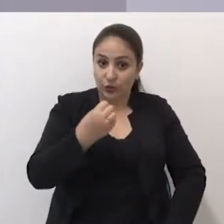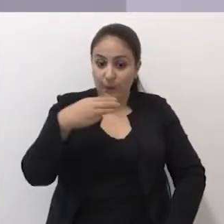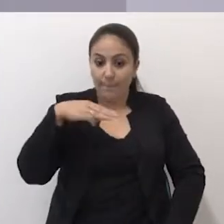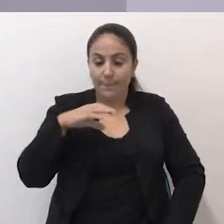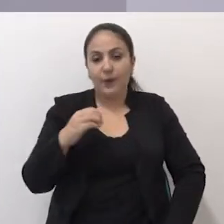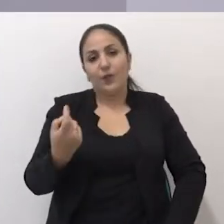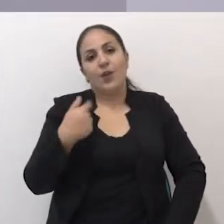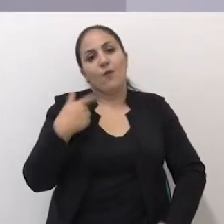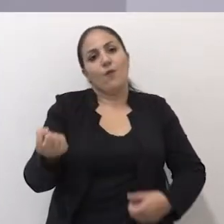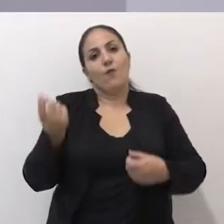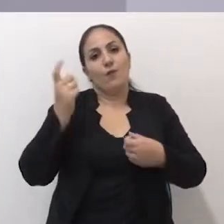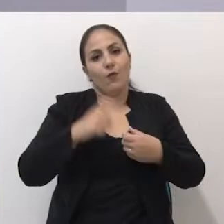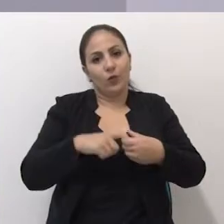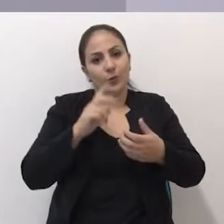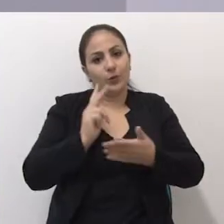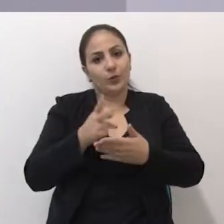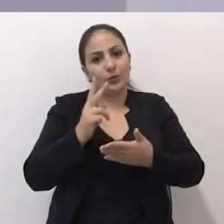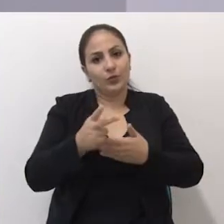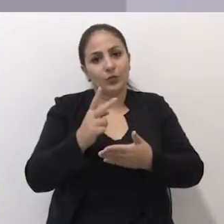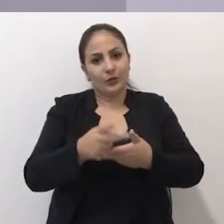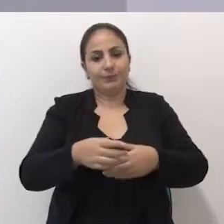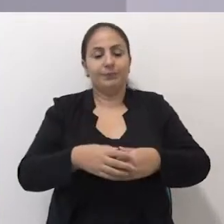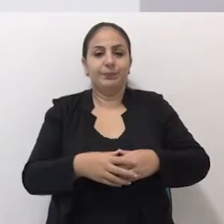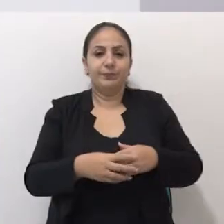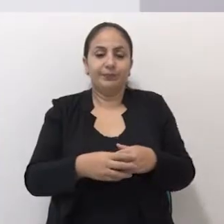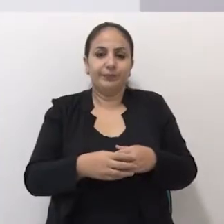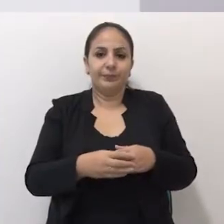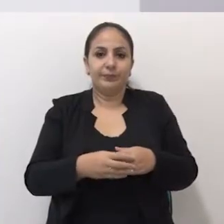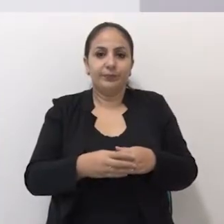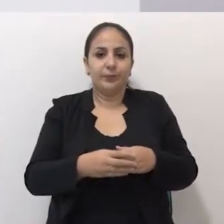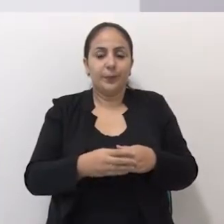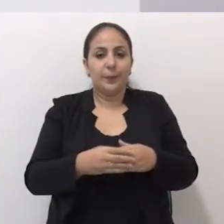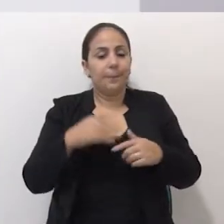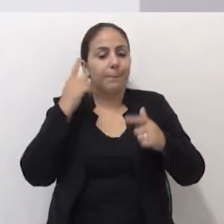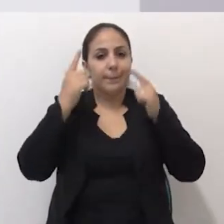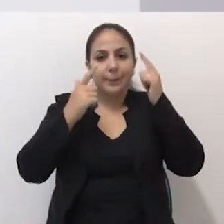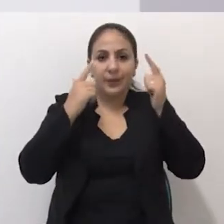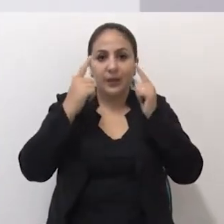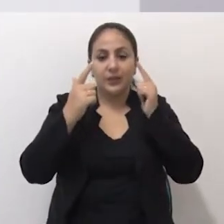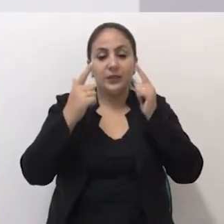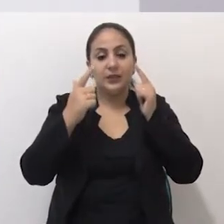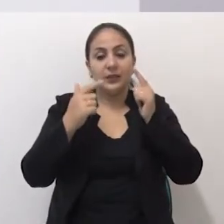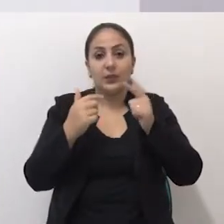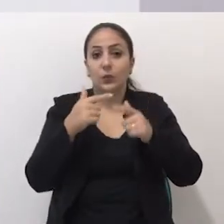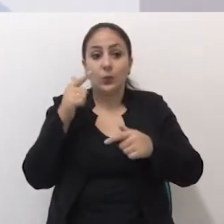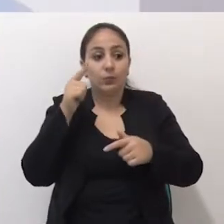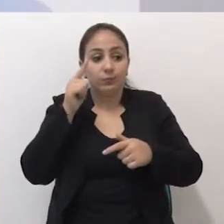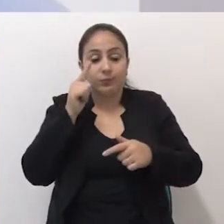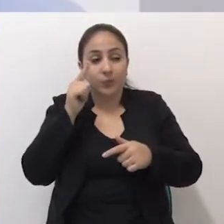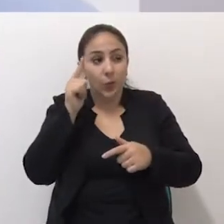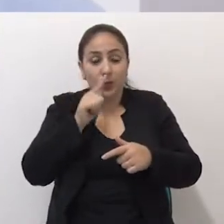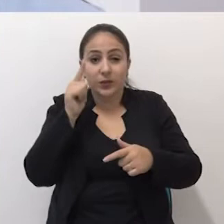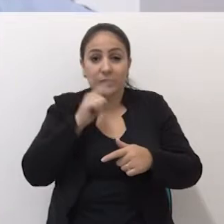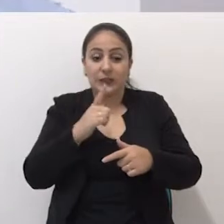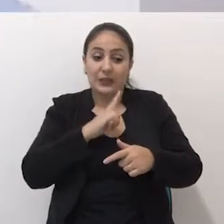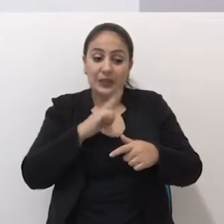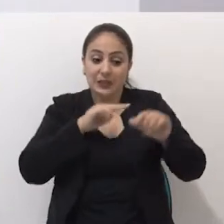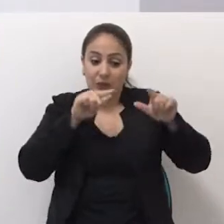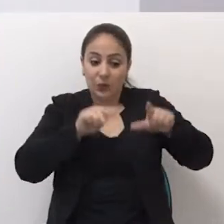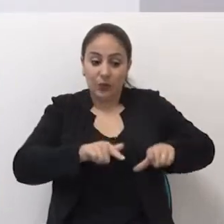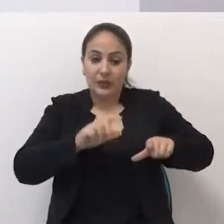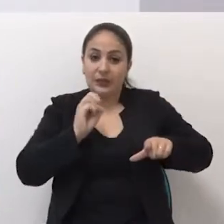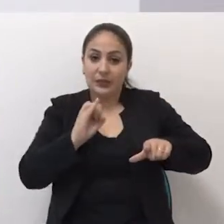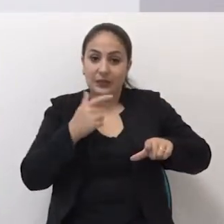retorno para dar prosseguimento do mandato do PCdoB. Logicamente não seria possível nós estarmos